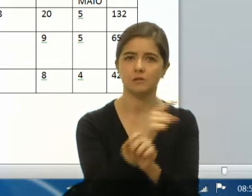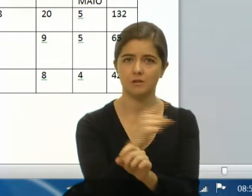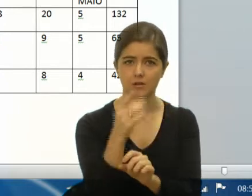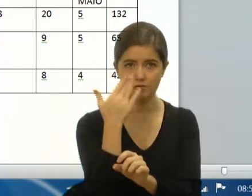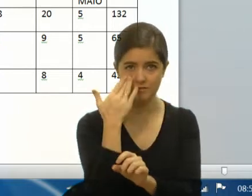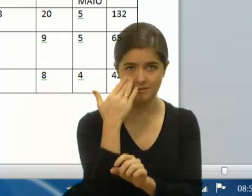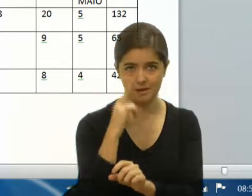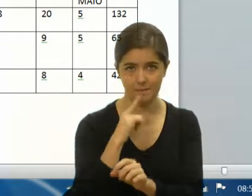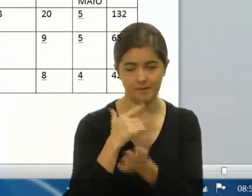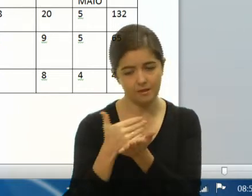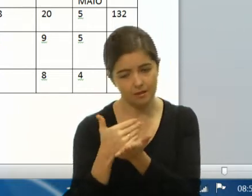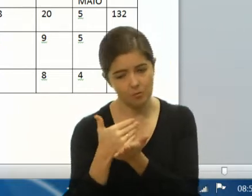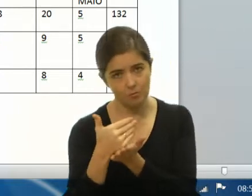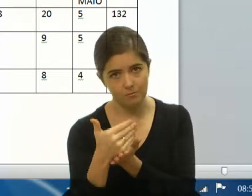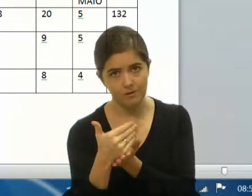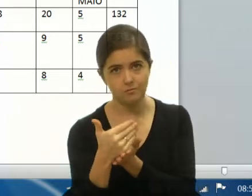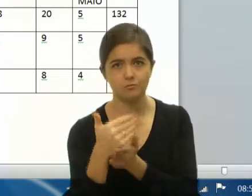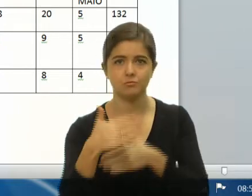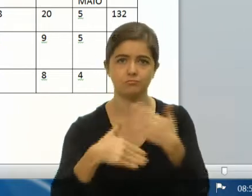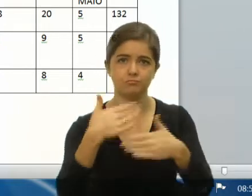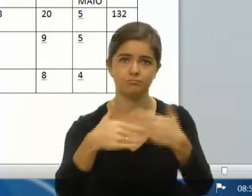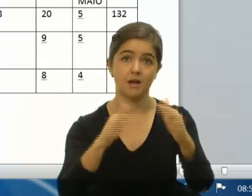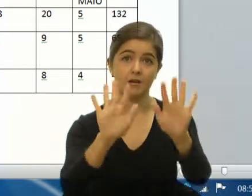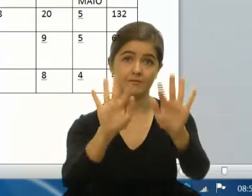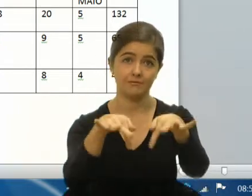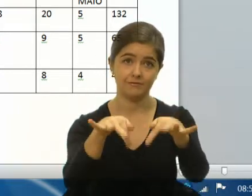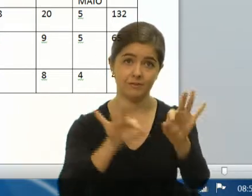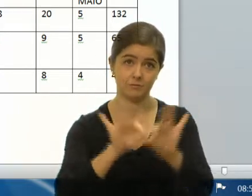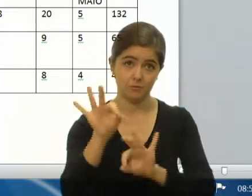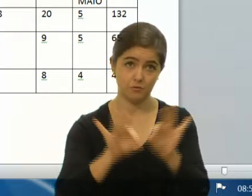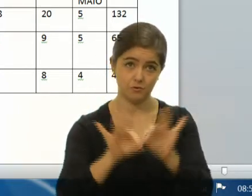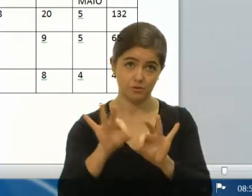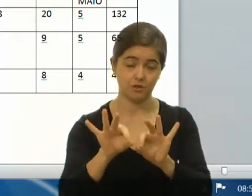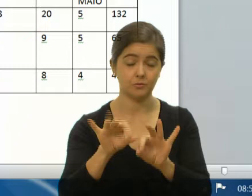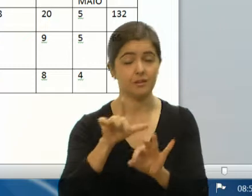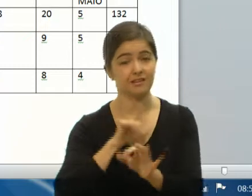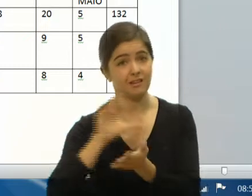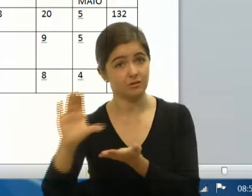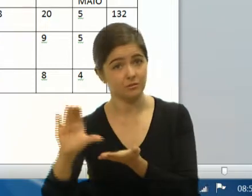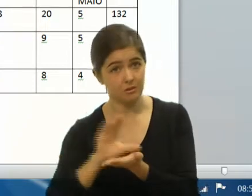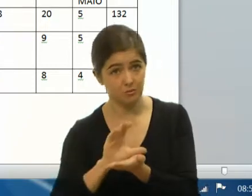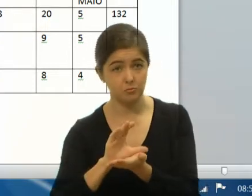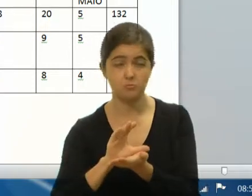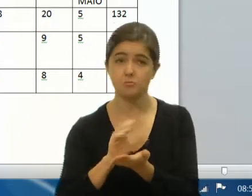início e um fim, mas, porém, esse projeto não finaliza. Com o recurso ou não, ele continua.